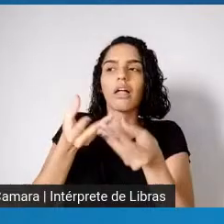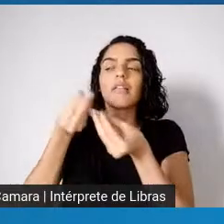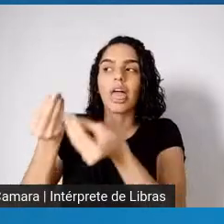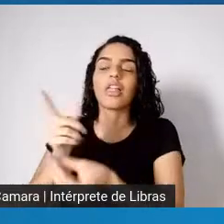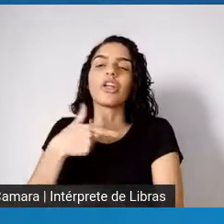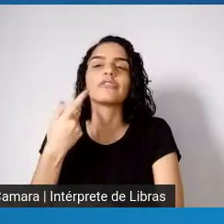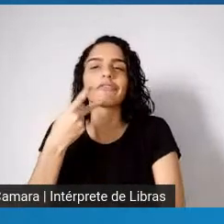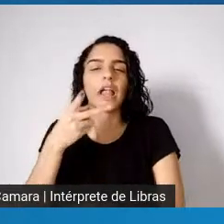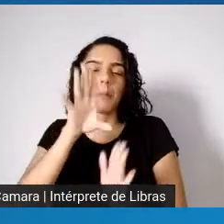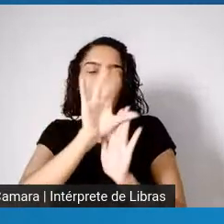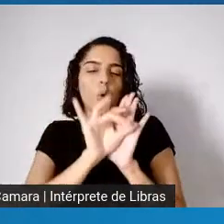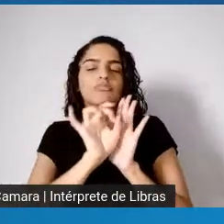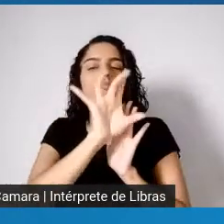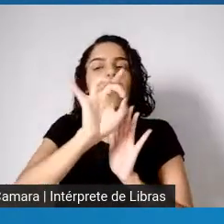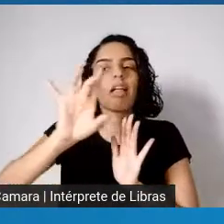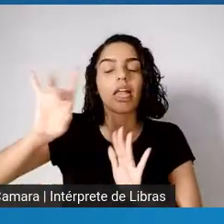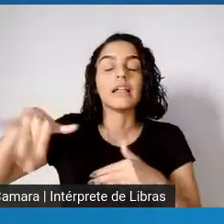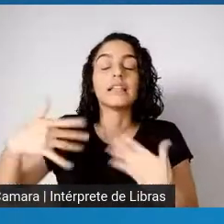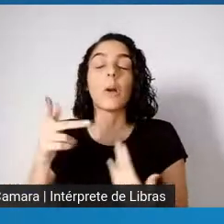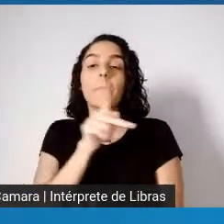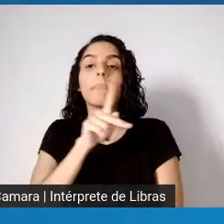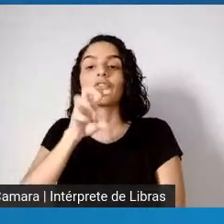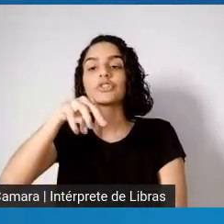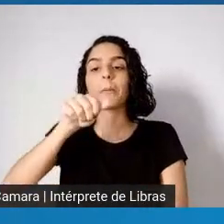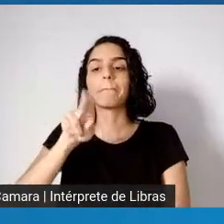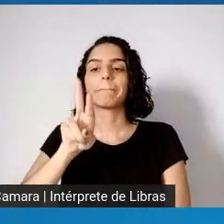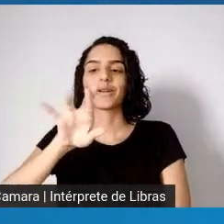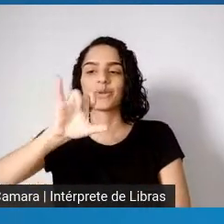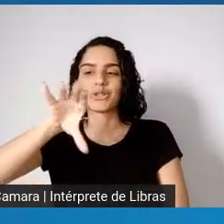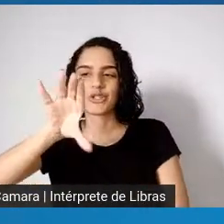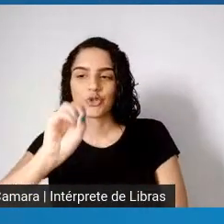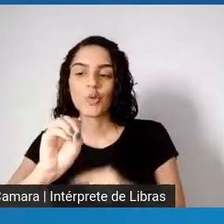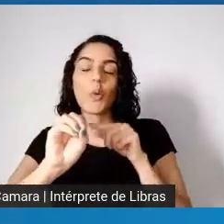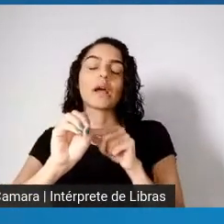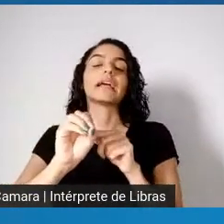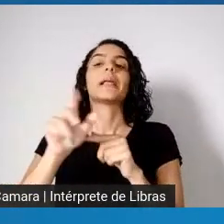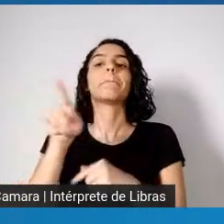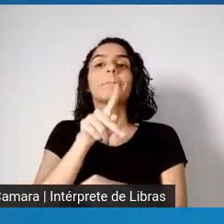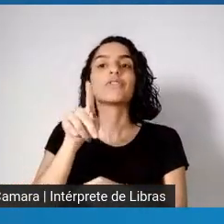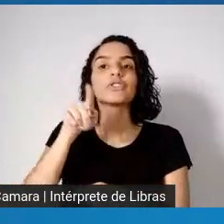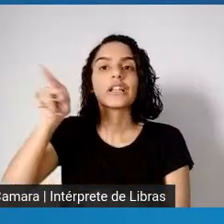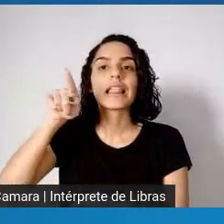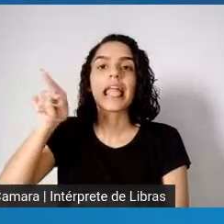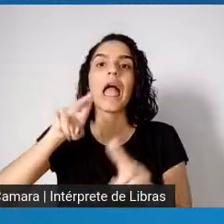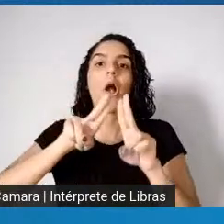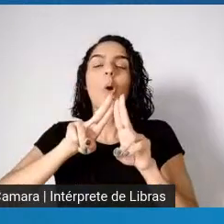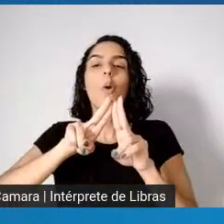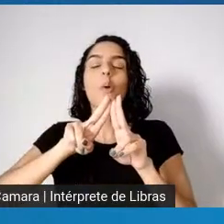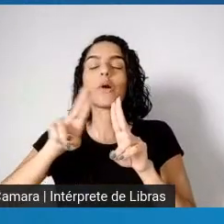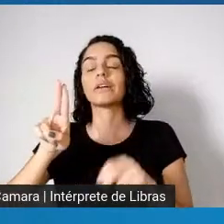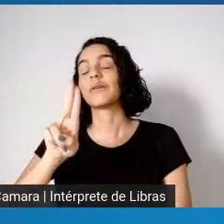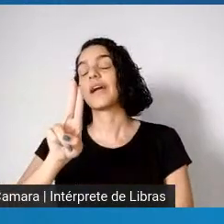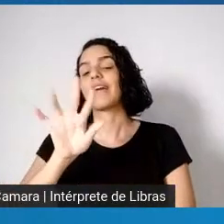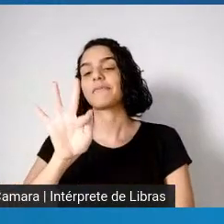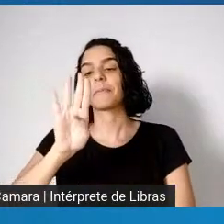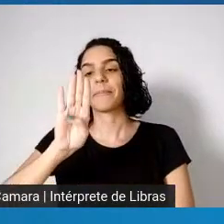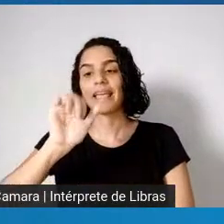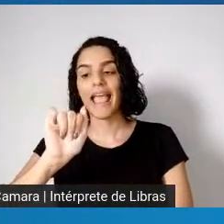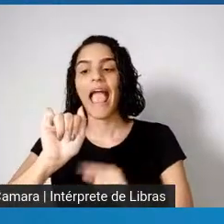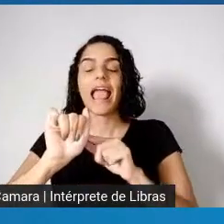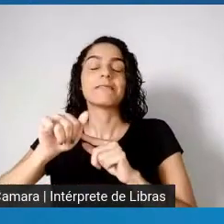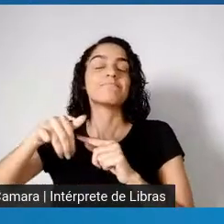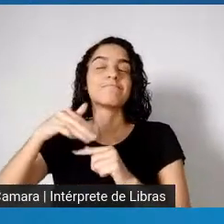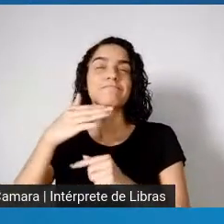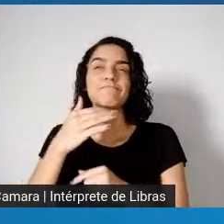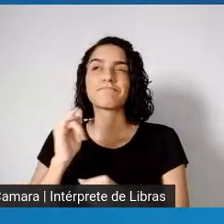currículo de cada um. Nós temos o professor Maurício Barreto, professor da Universidade Federal da Bahia e um dos maiores epidemiologistas